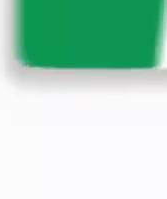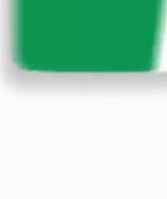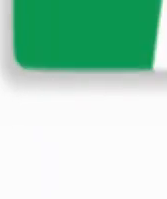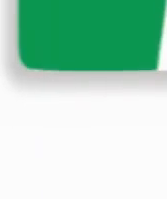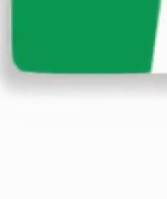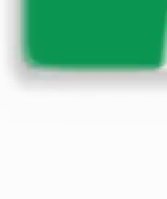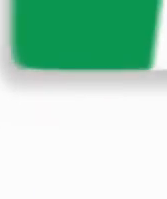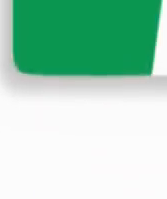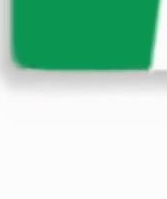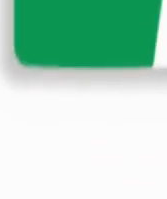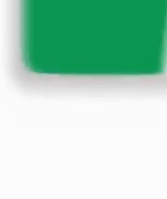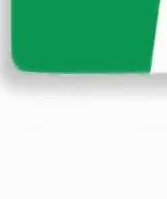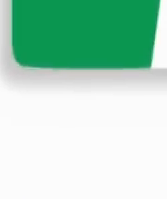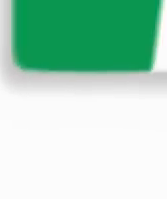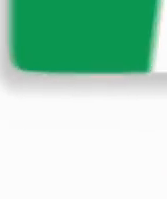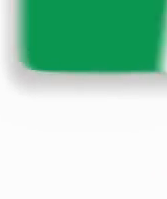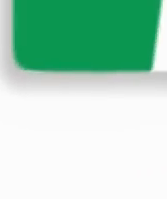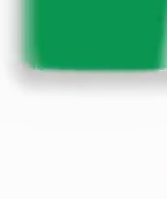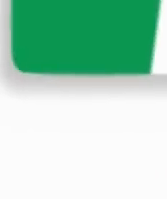governo Mato Grosso do Sul Tchau,